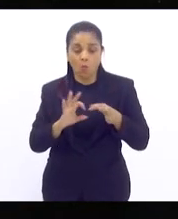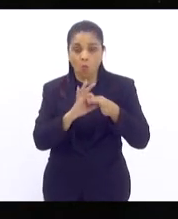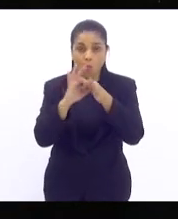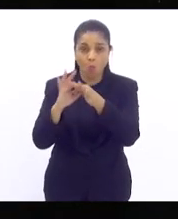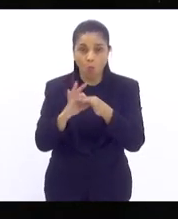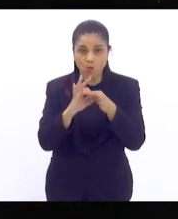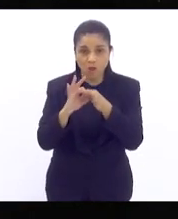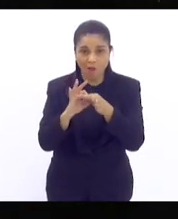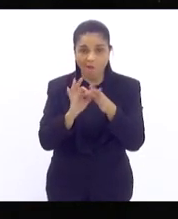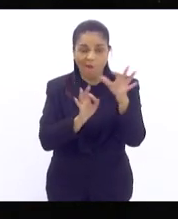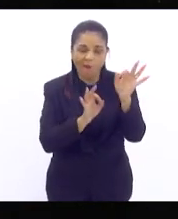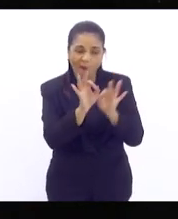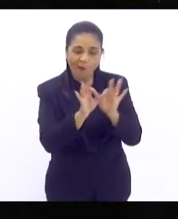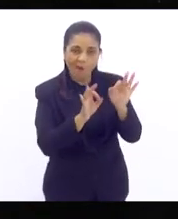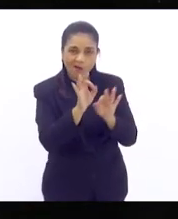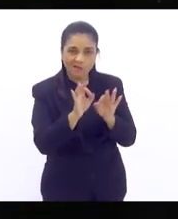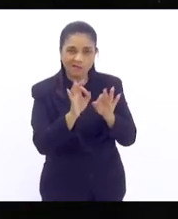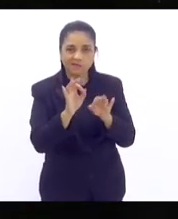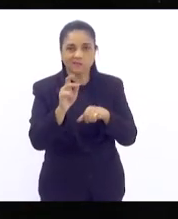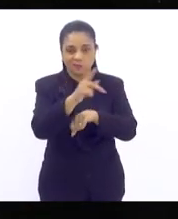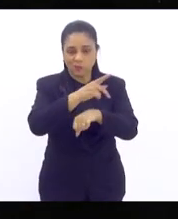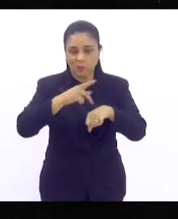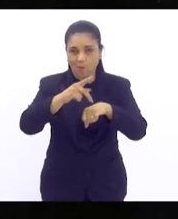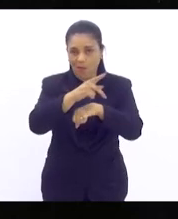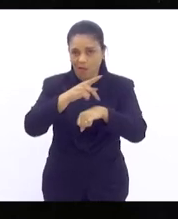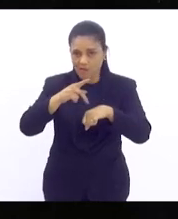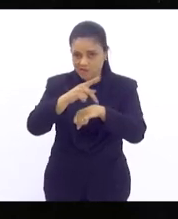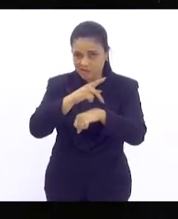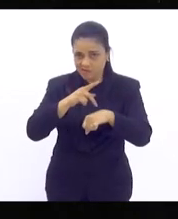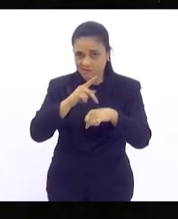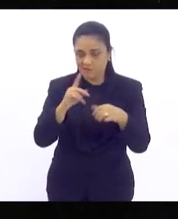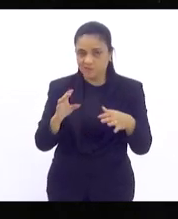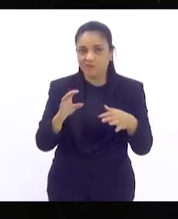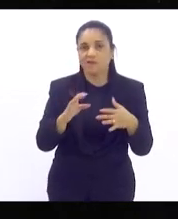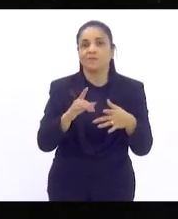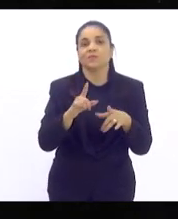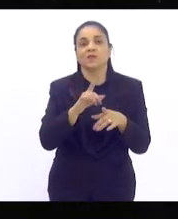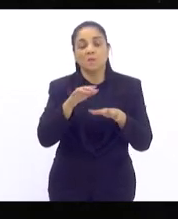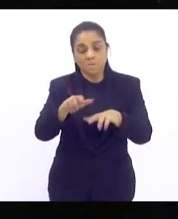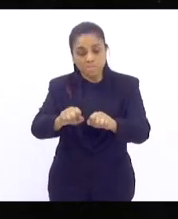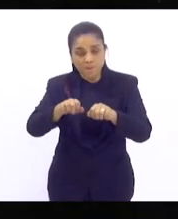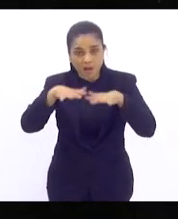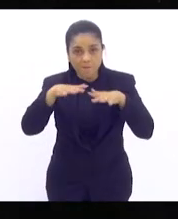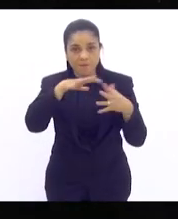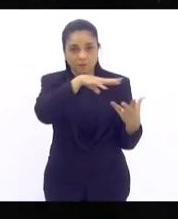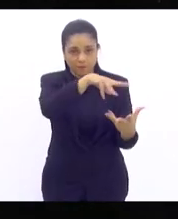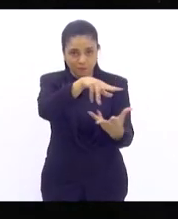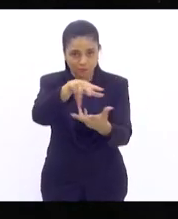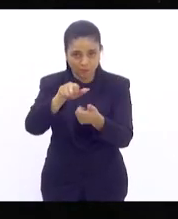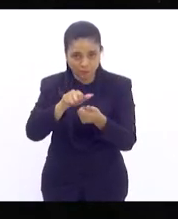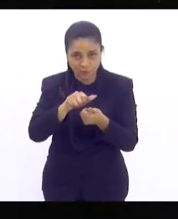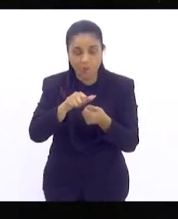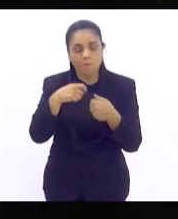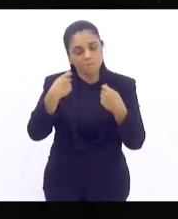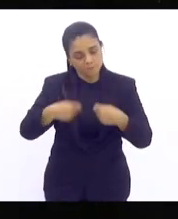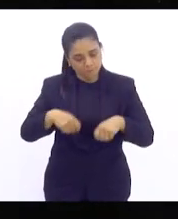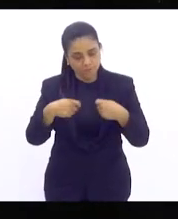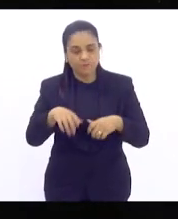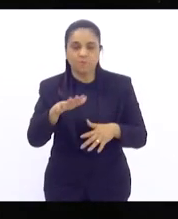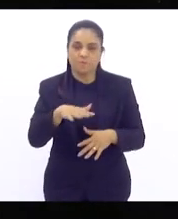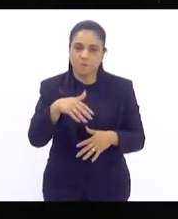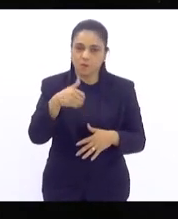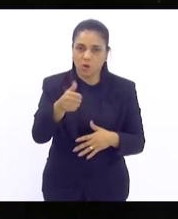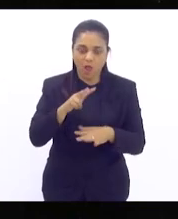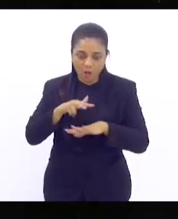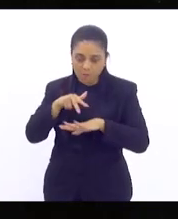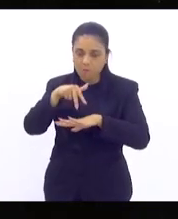organização internacional responsável pela análise dos parlamentos mundiais, a gente ainda precisa melhorar muito a